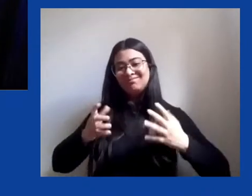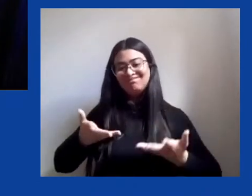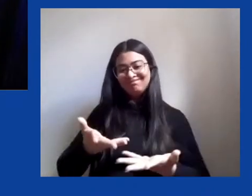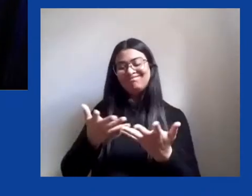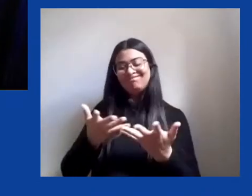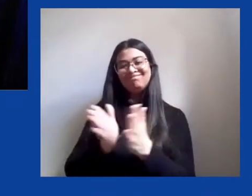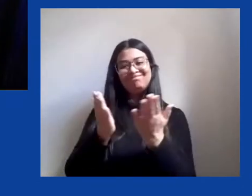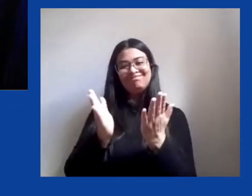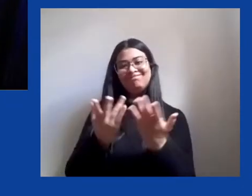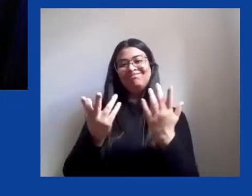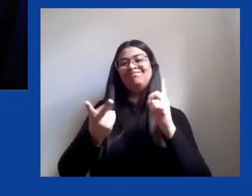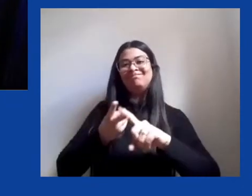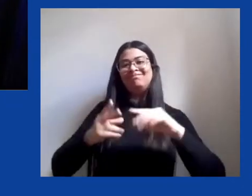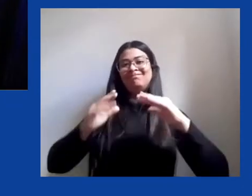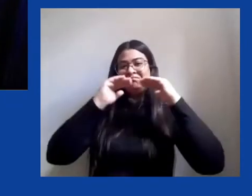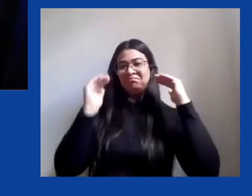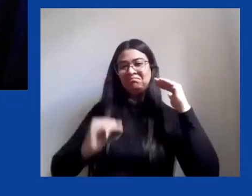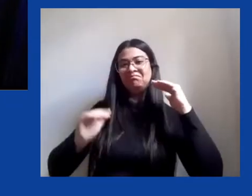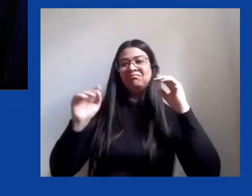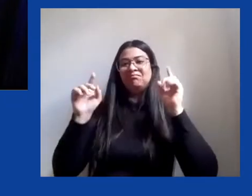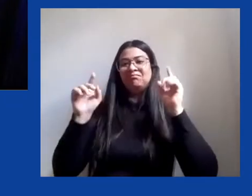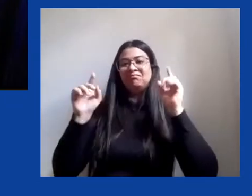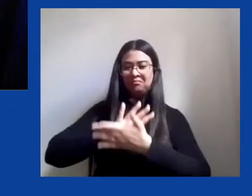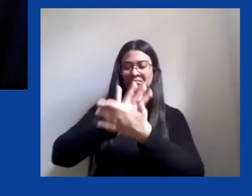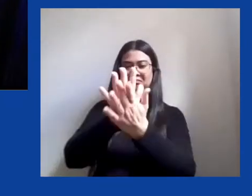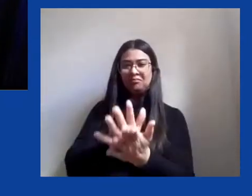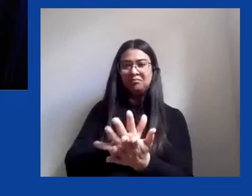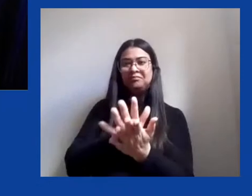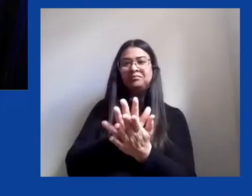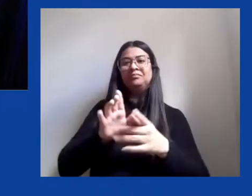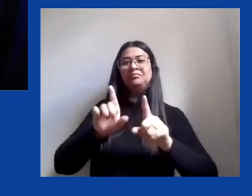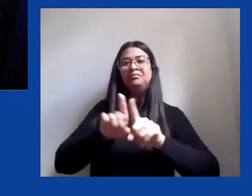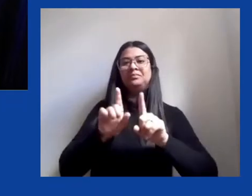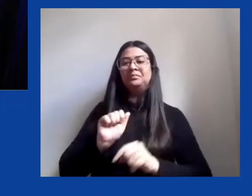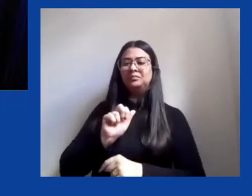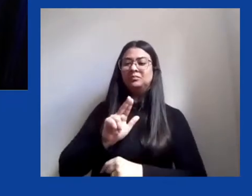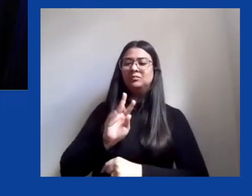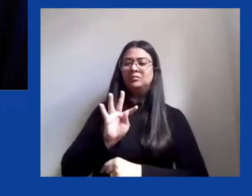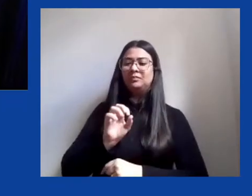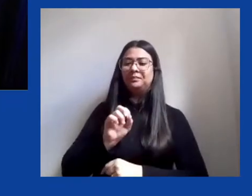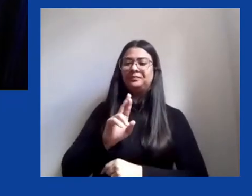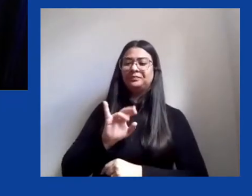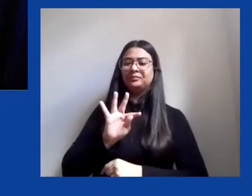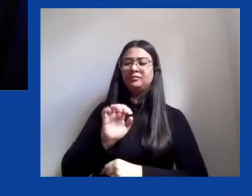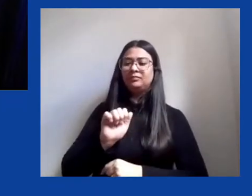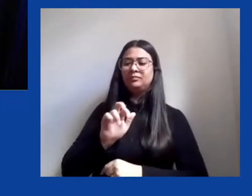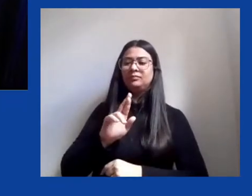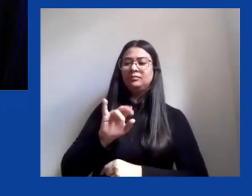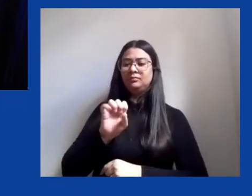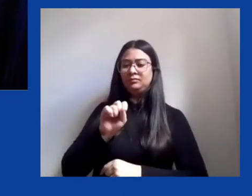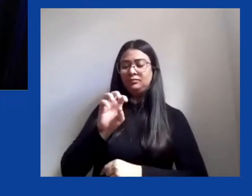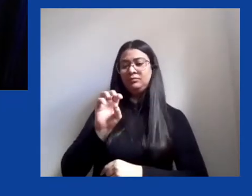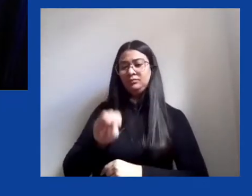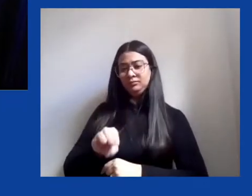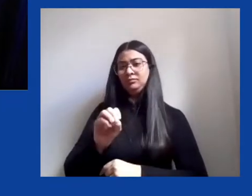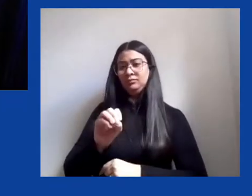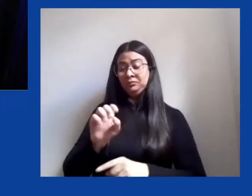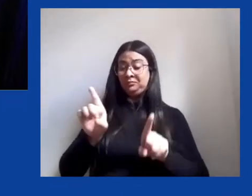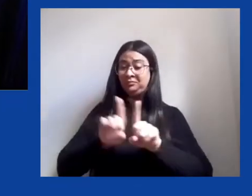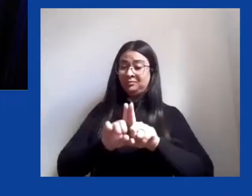as discriminações, os autoritarismos, enfim, as múltiplas formas de violência contra a pessoa humana.